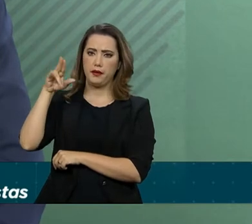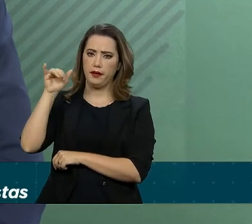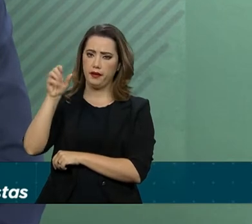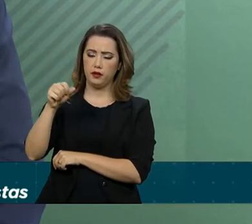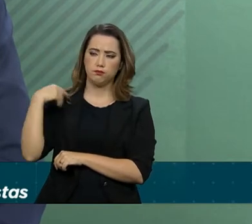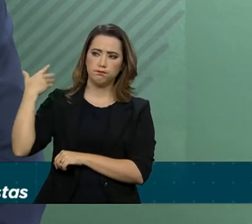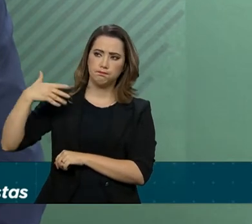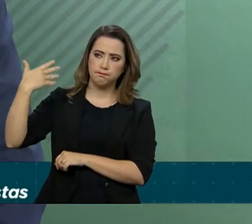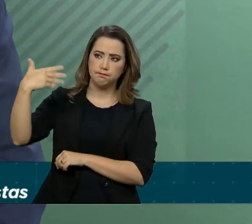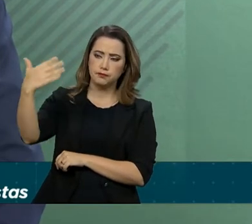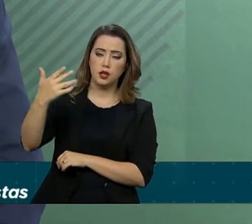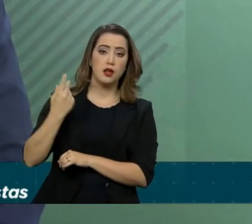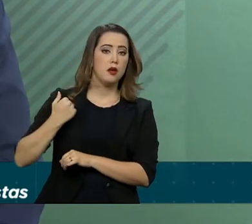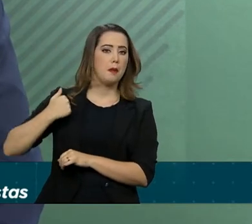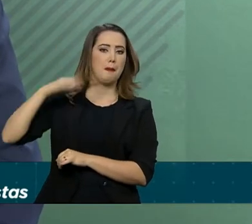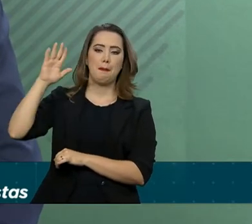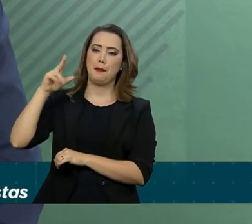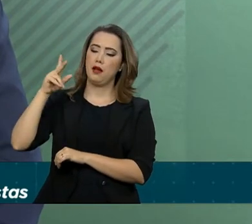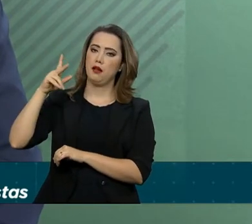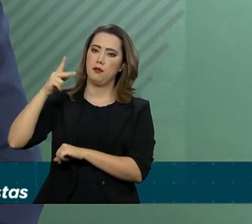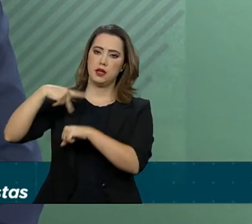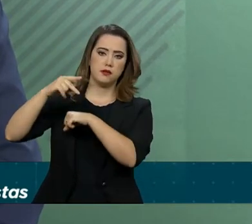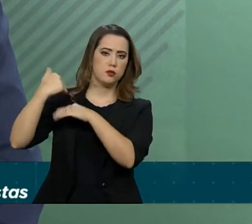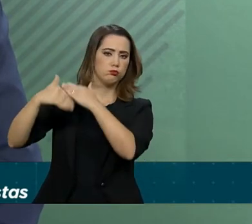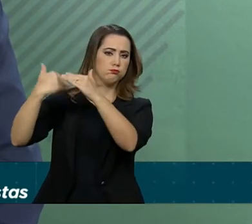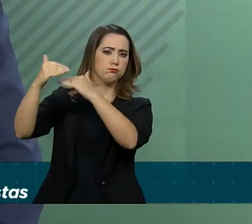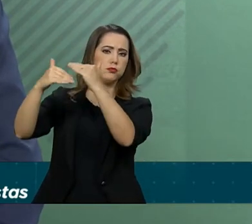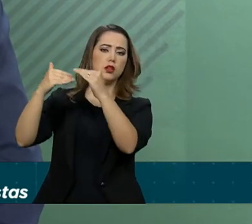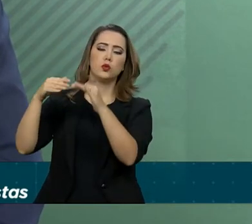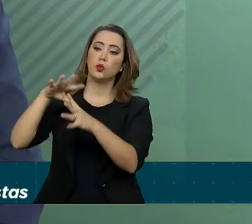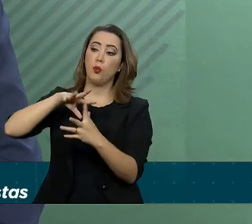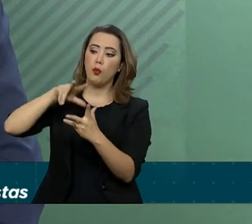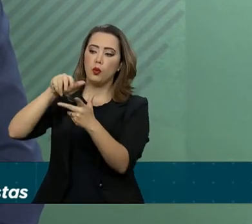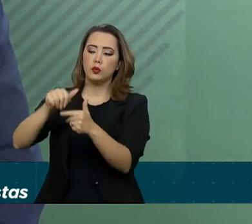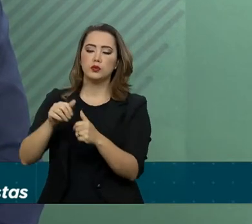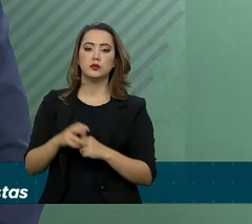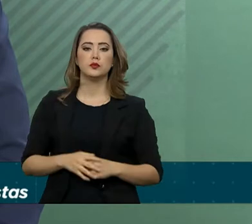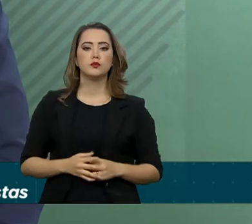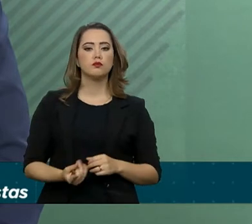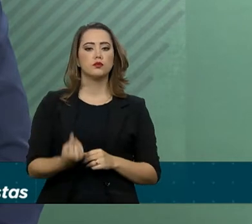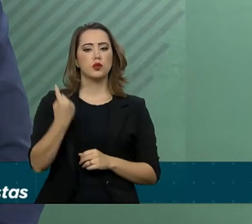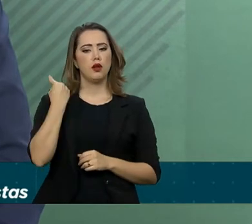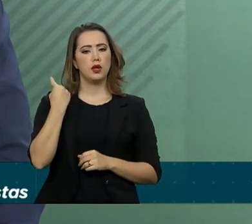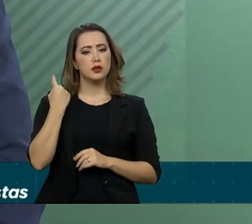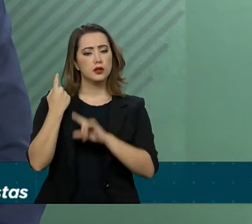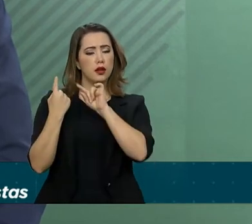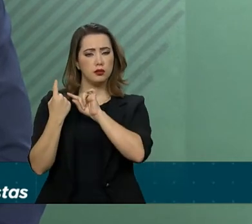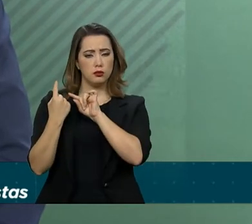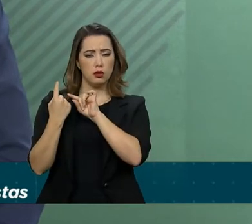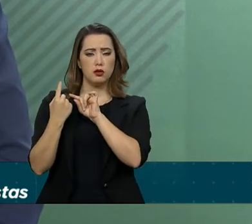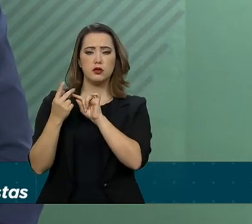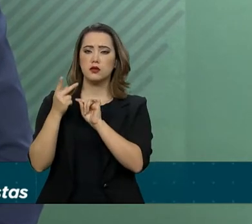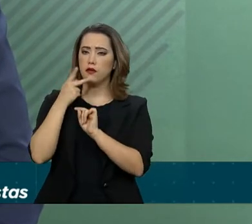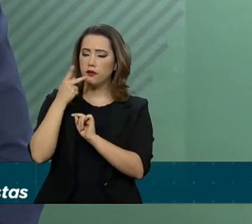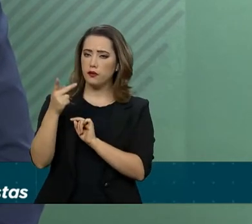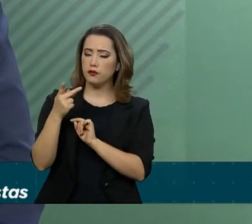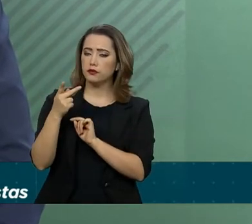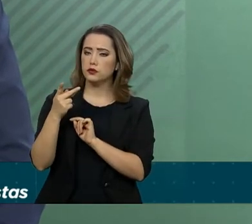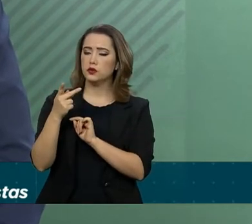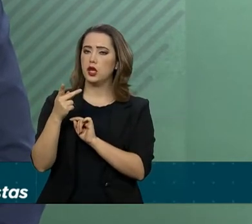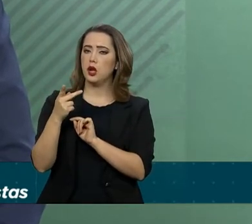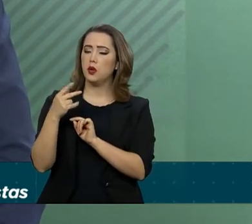um dos mais desenvolvidos do mundo. Naquela ocasião, chamou a atenção a